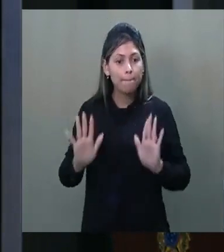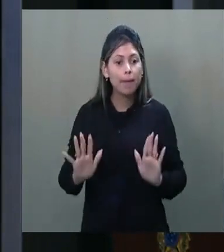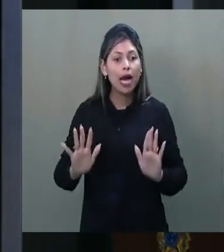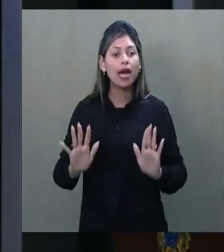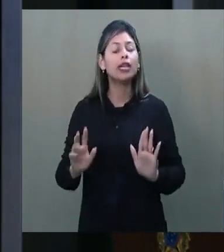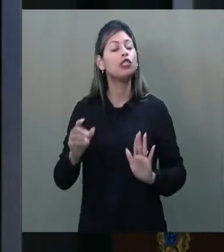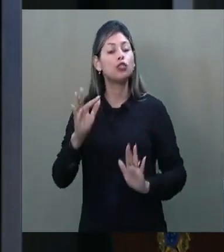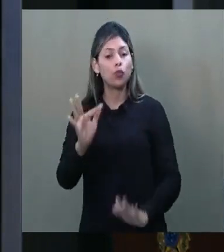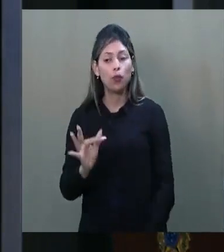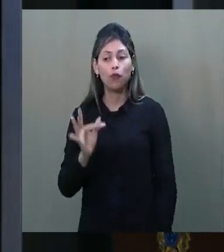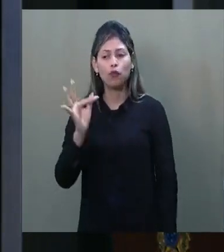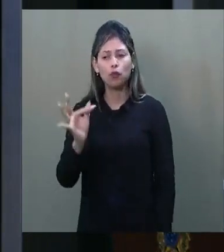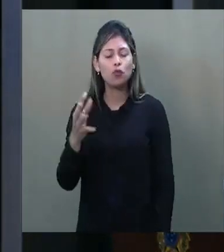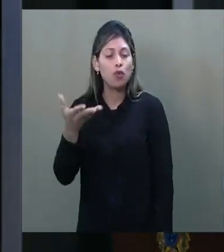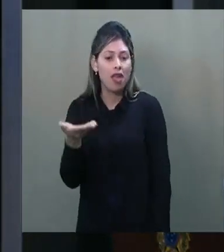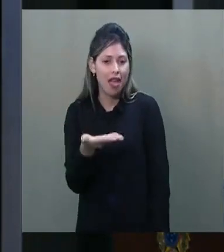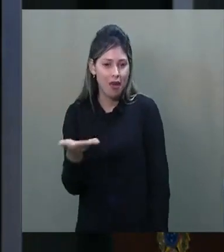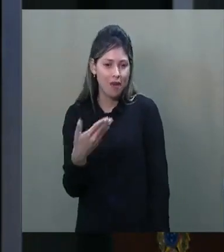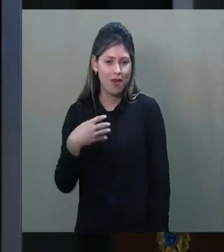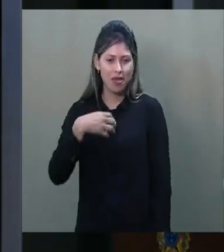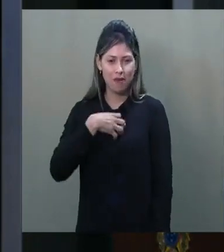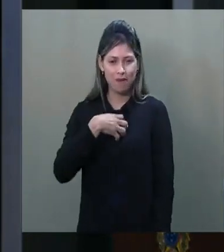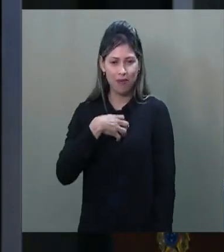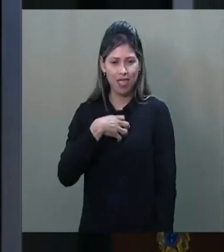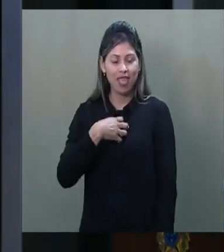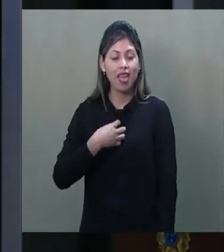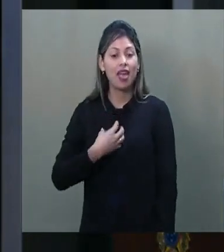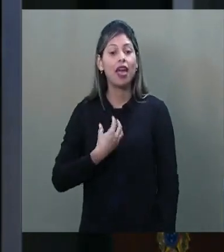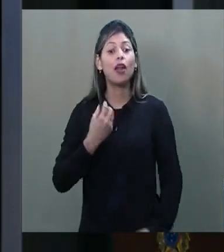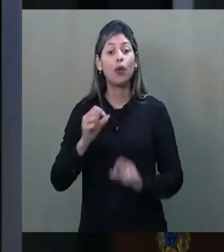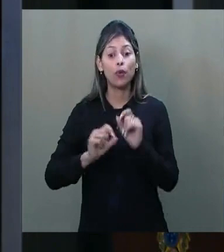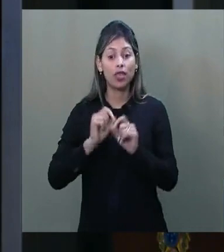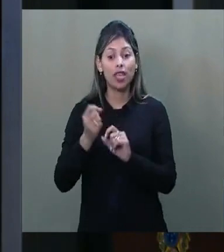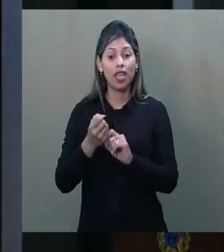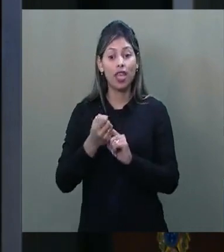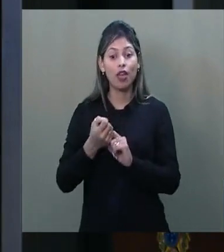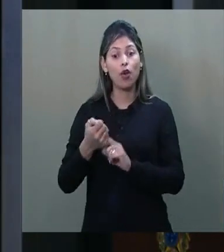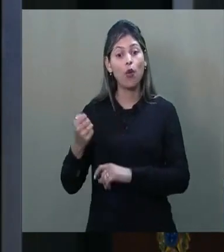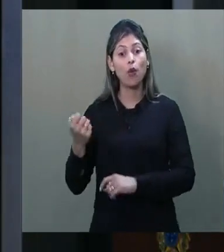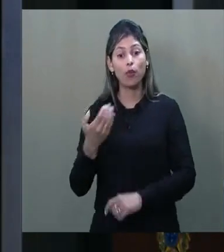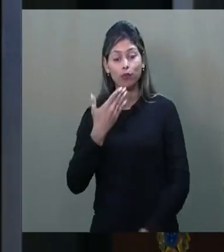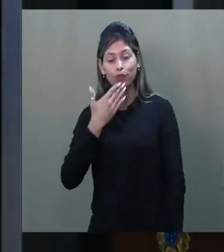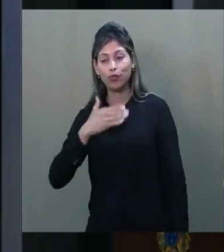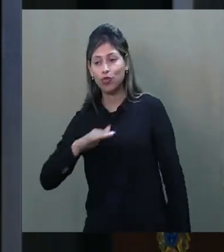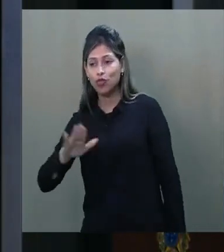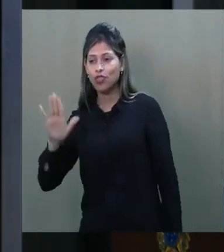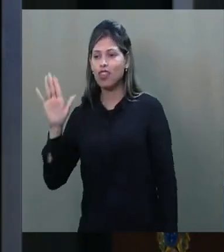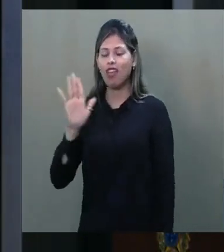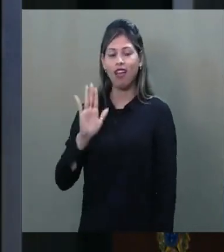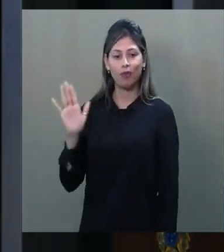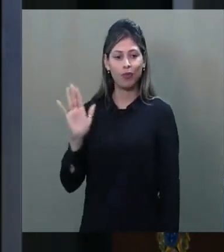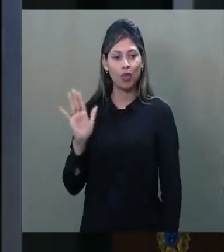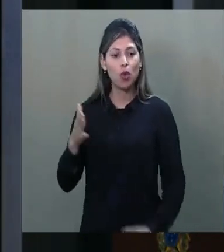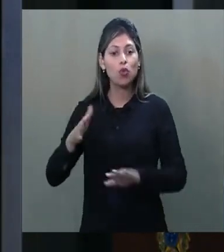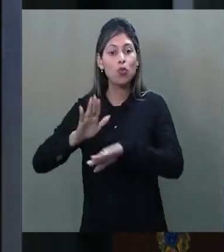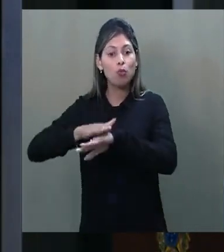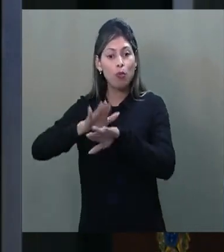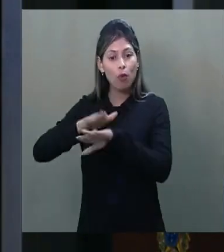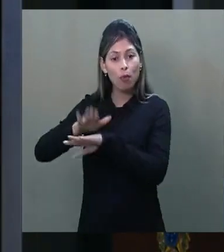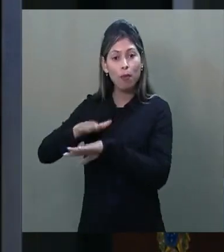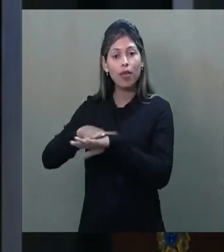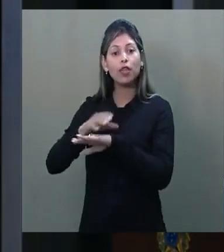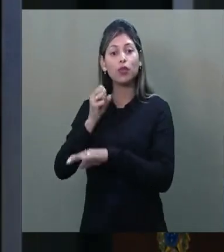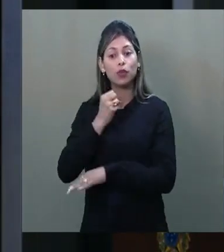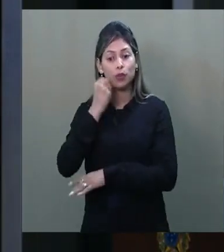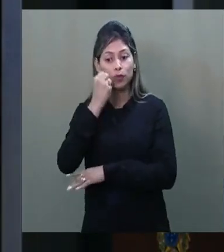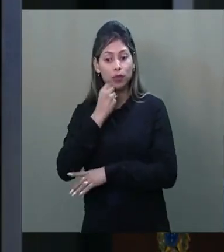que essa minha despedida do Senado Federal, exatamente no momento em que Lula